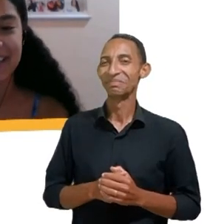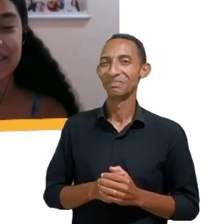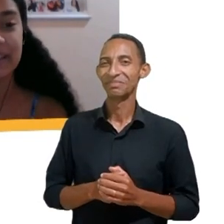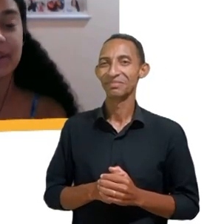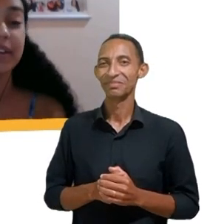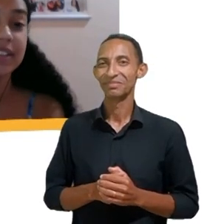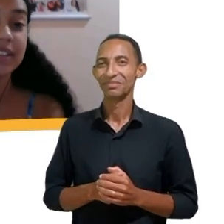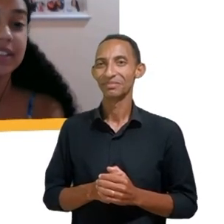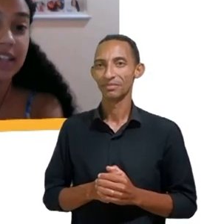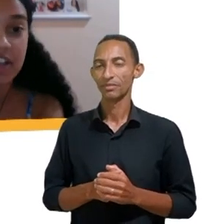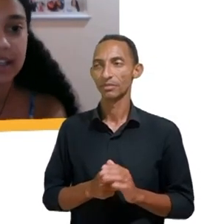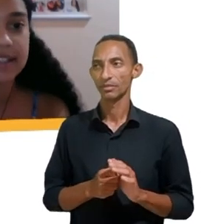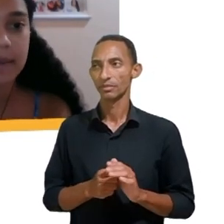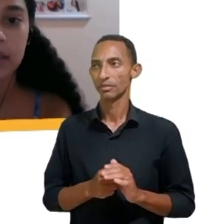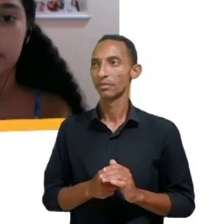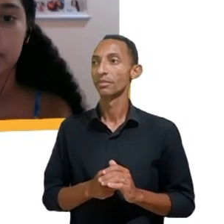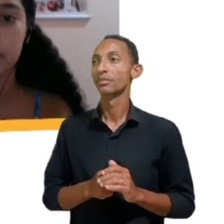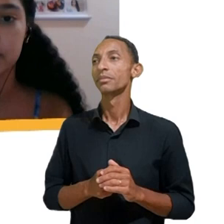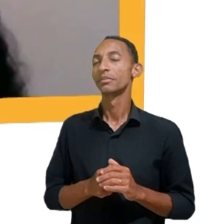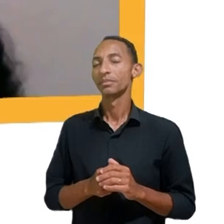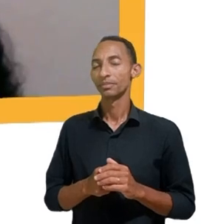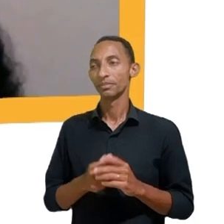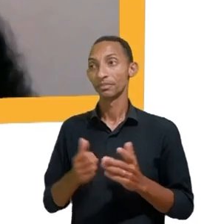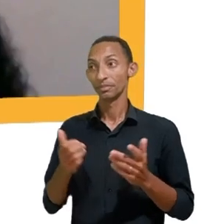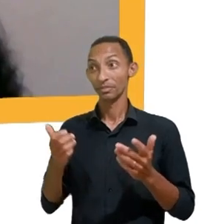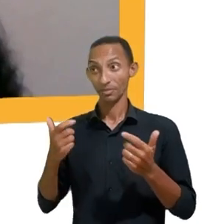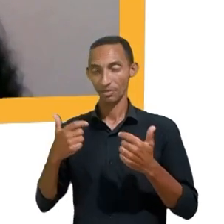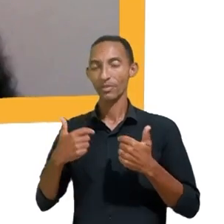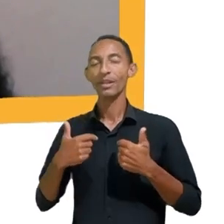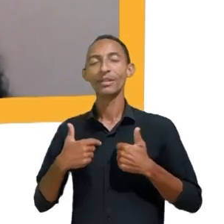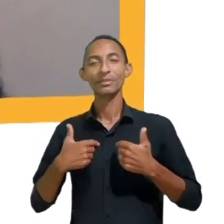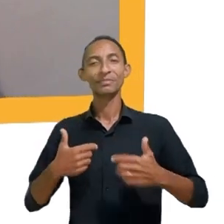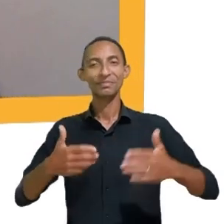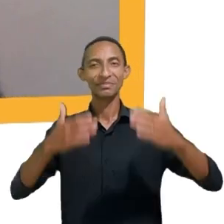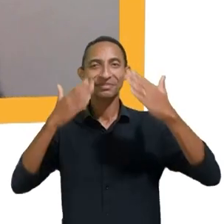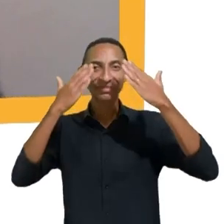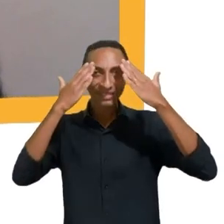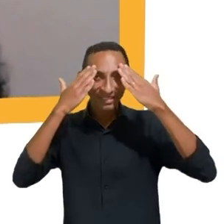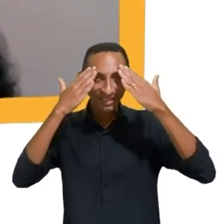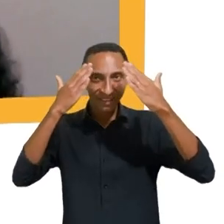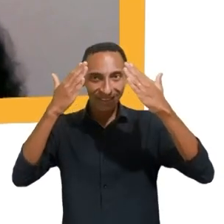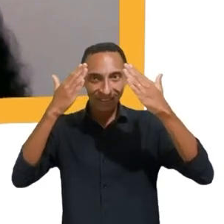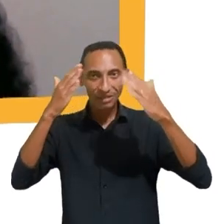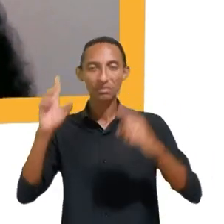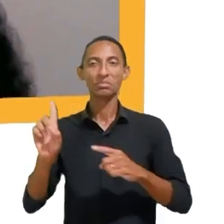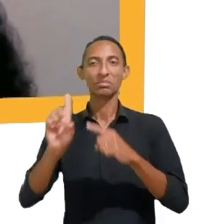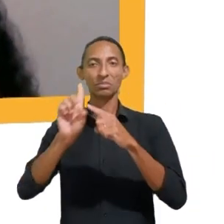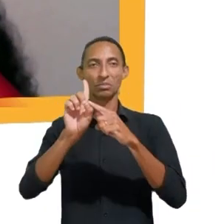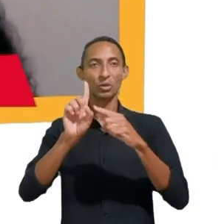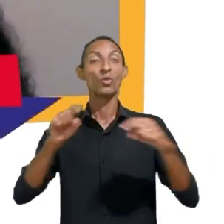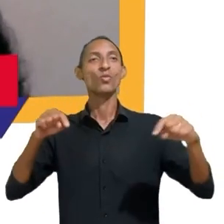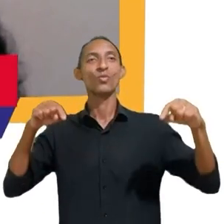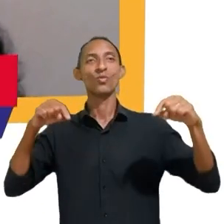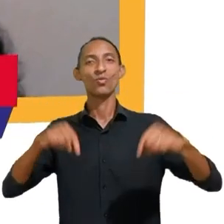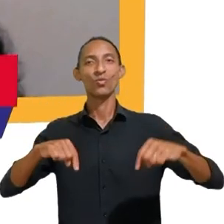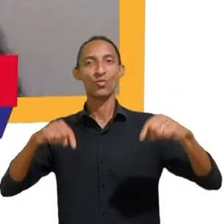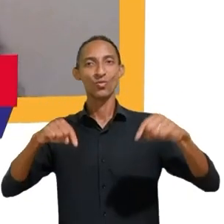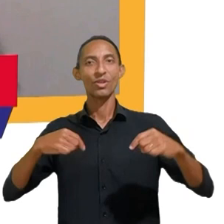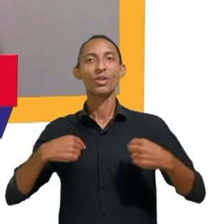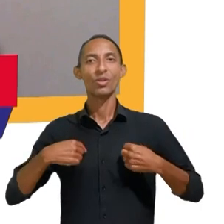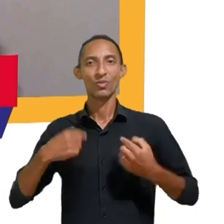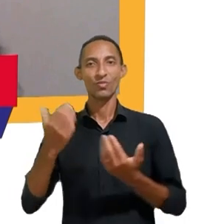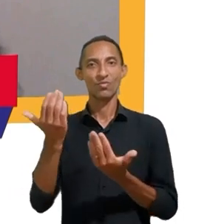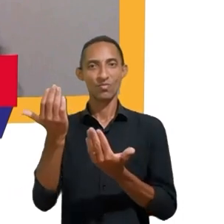pode claro então eu gostaria de agradecer pela oportunidade de estar aqui hoje de poder falar como jovem representar todo mundo